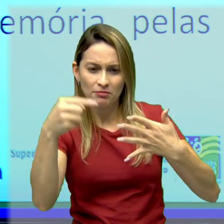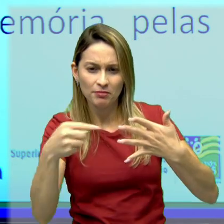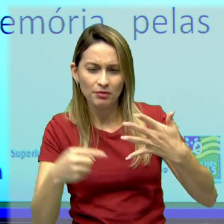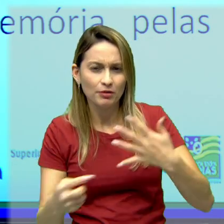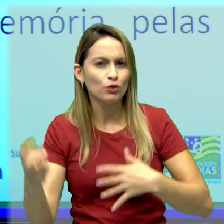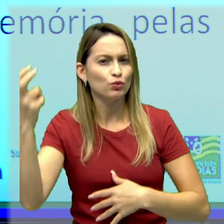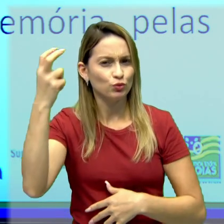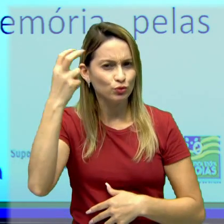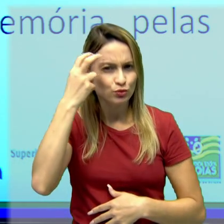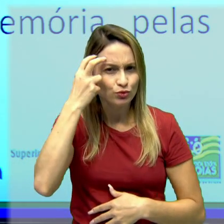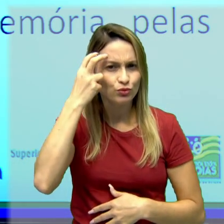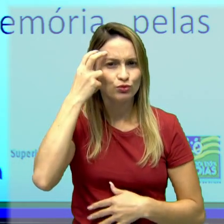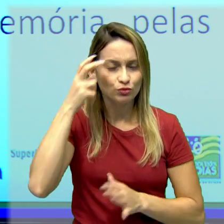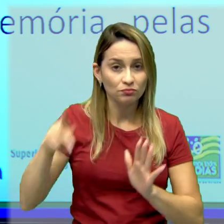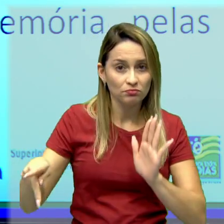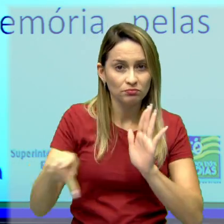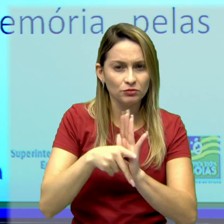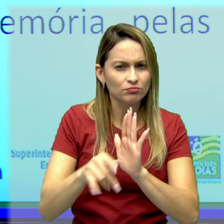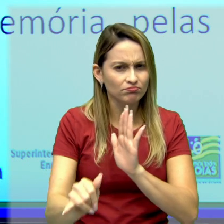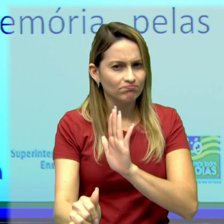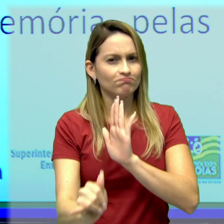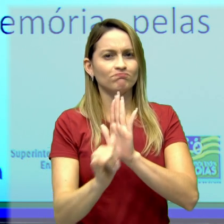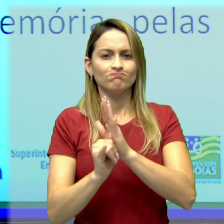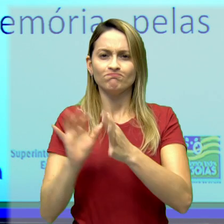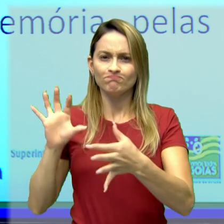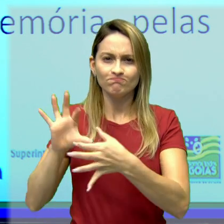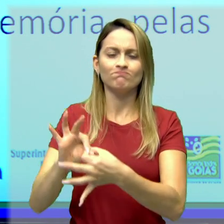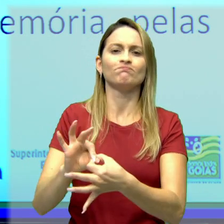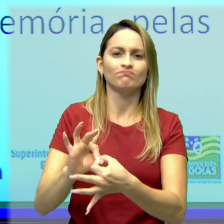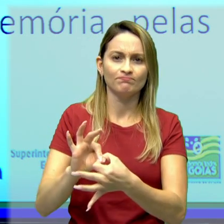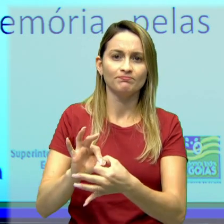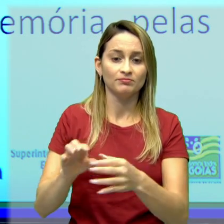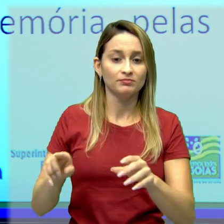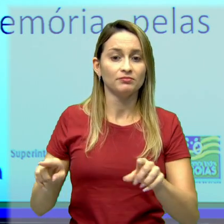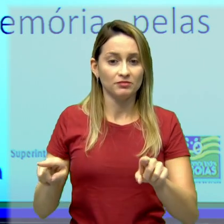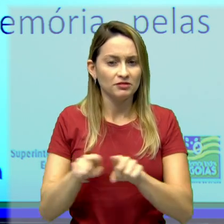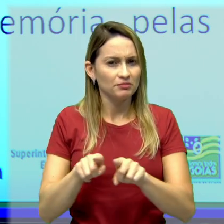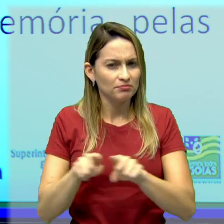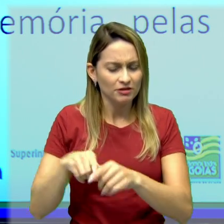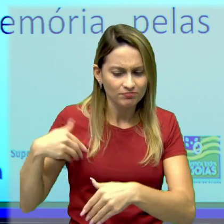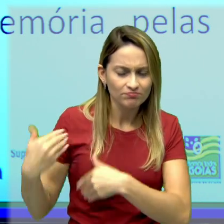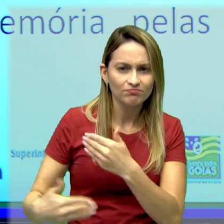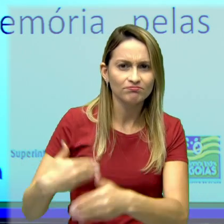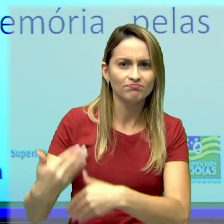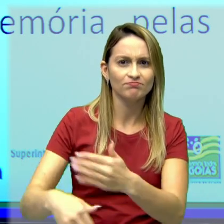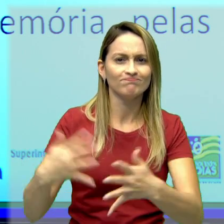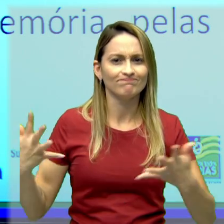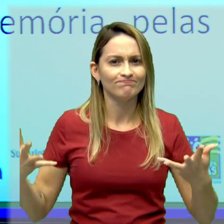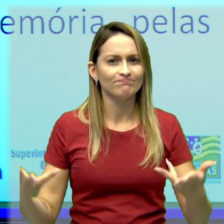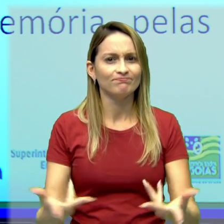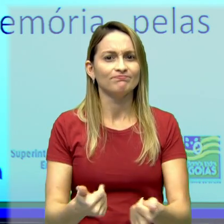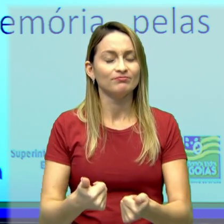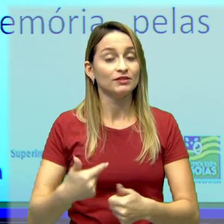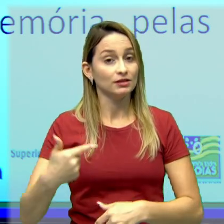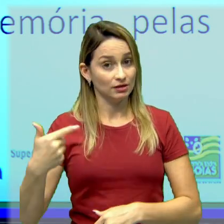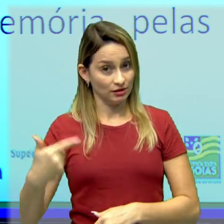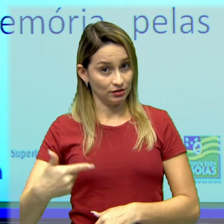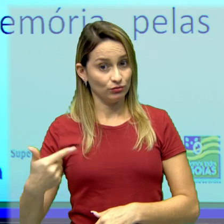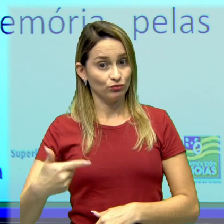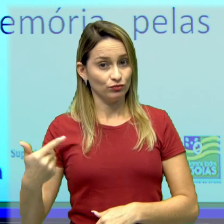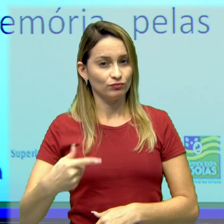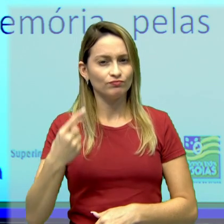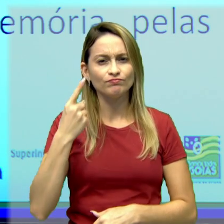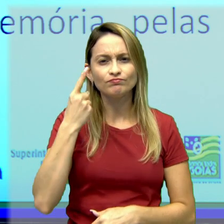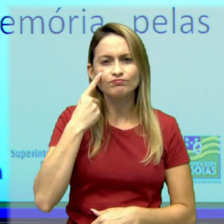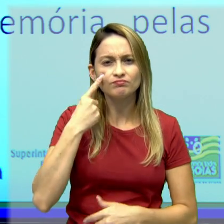culturais que constituem as identidades. E vamos desenvolver a habilidade 2, que